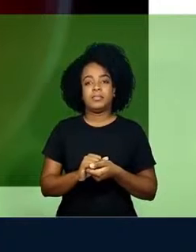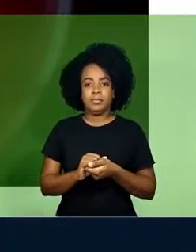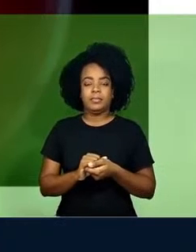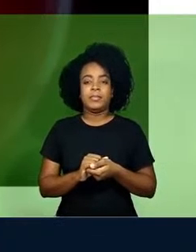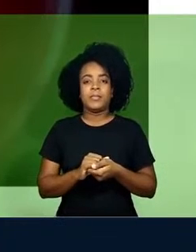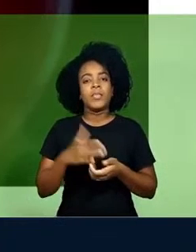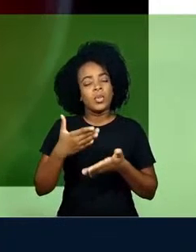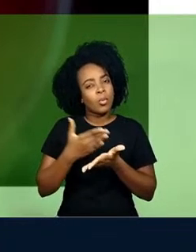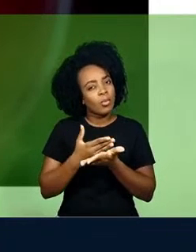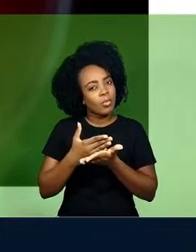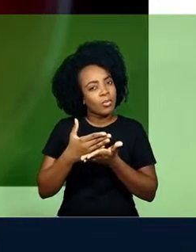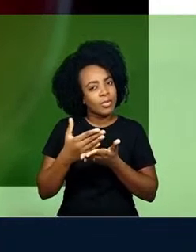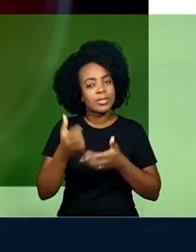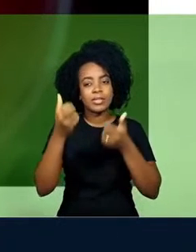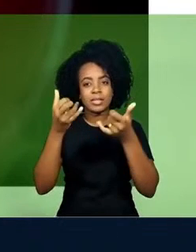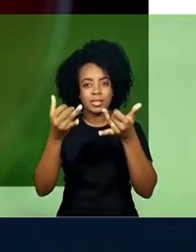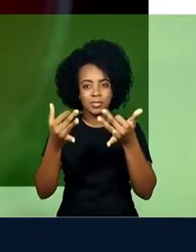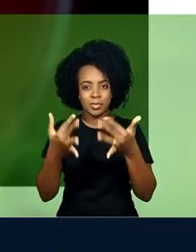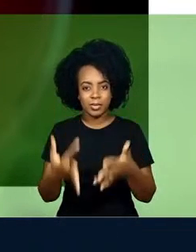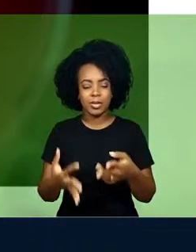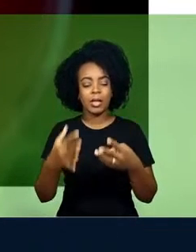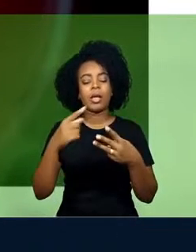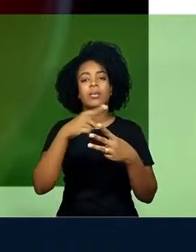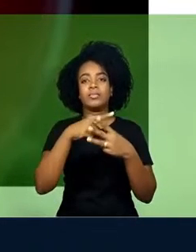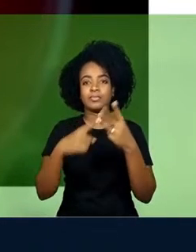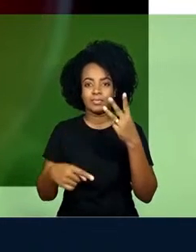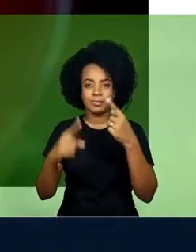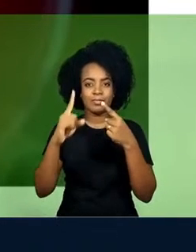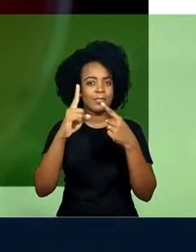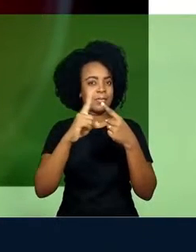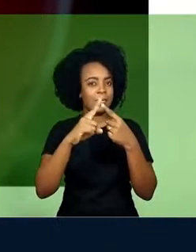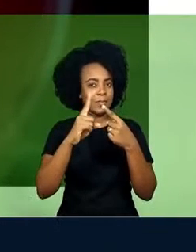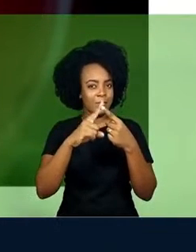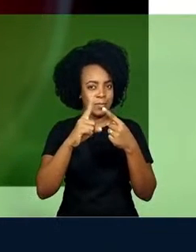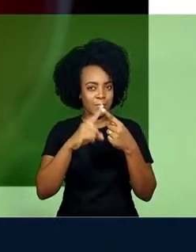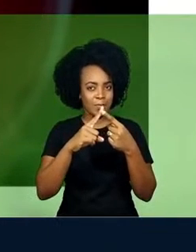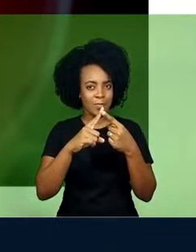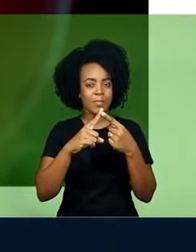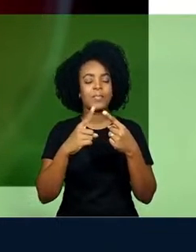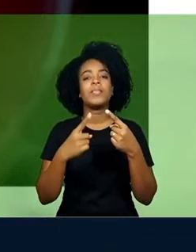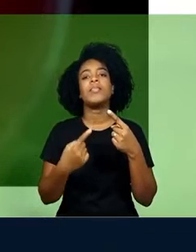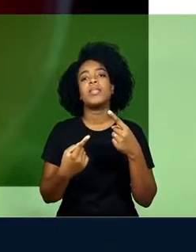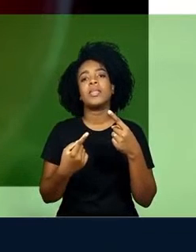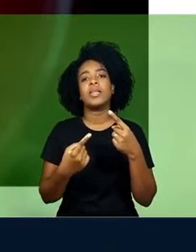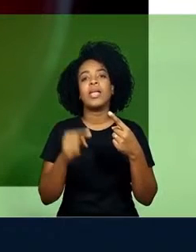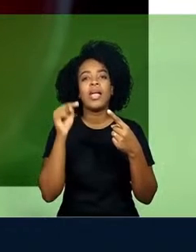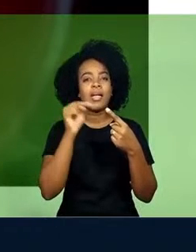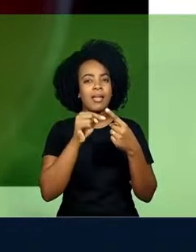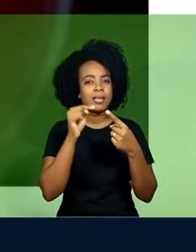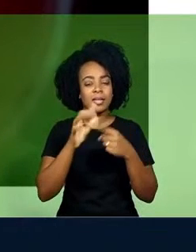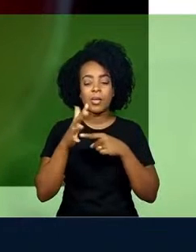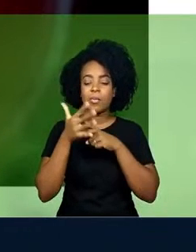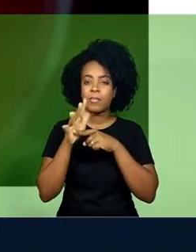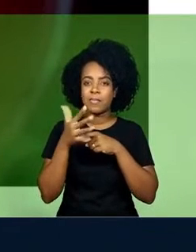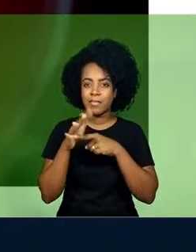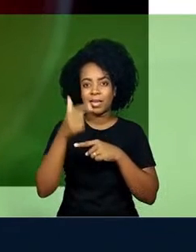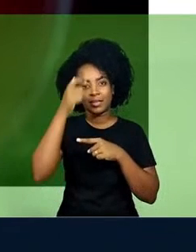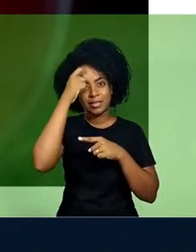Vou começar a falar do nosso querido Raul 9000, A Máquina, a Inteligência Artificial